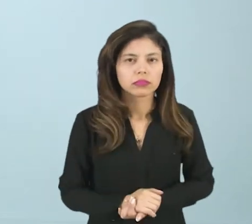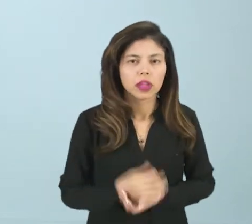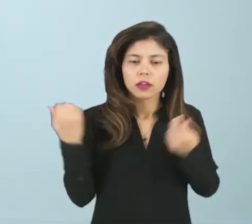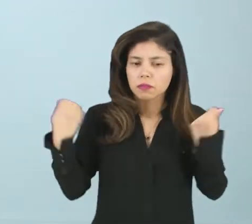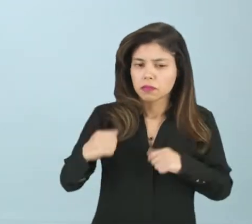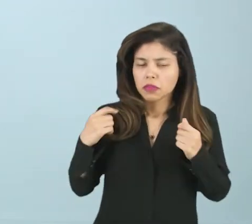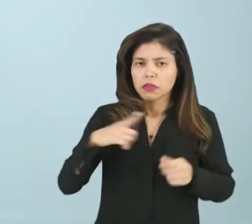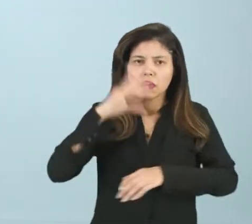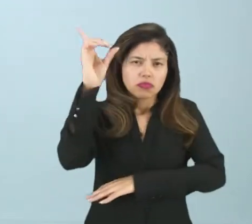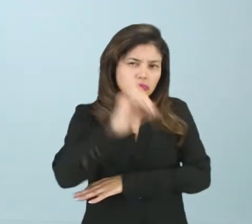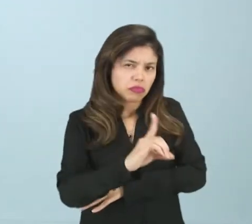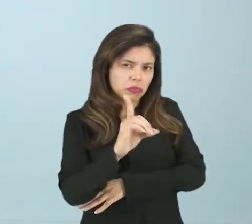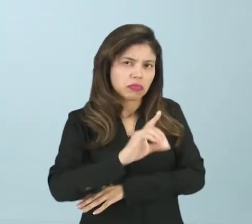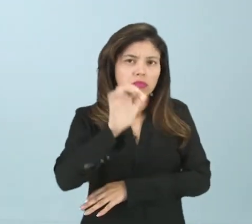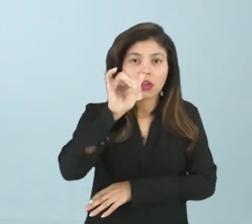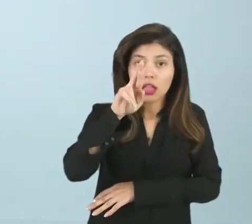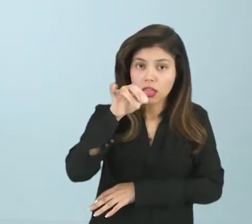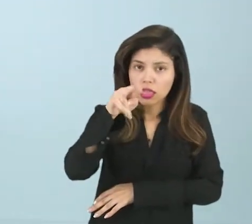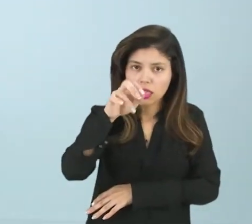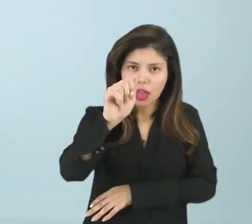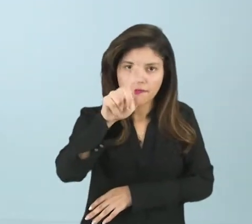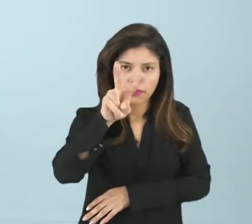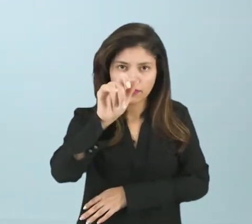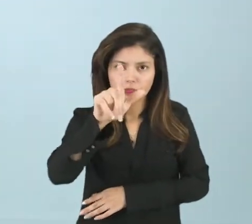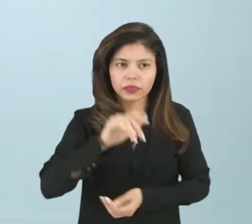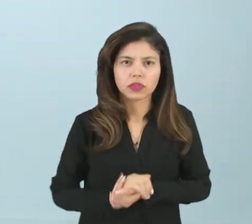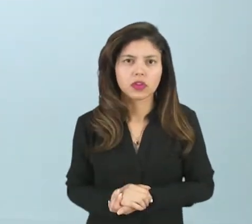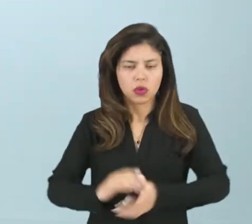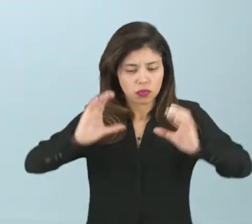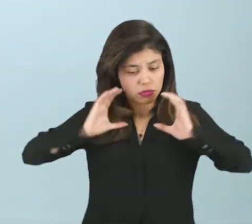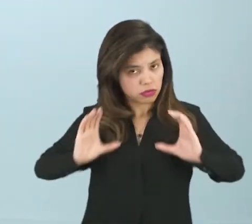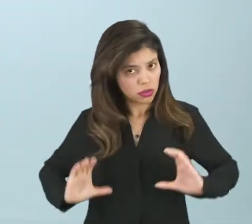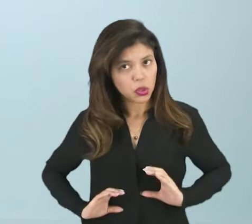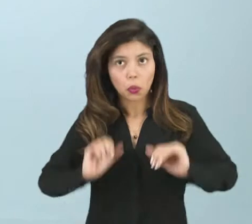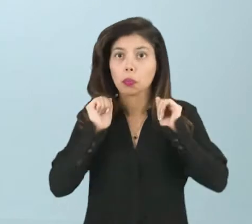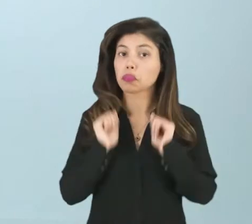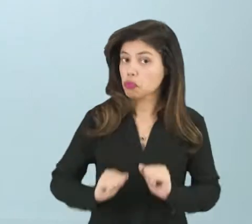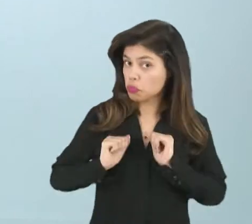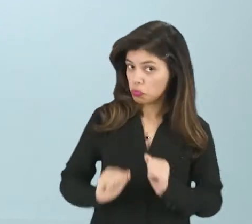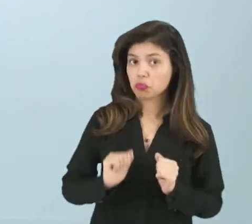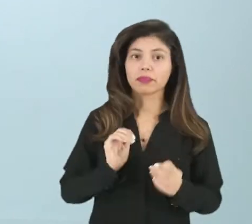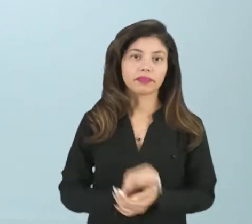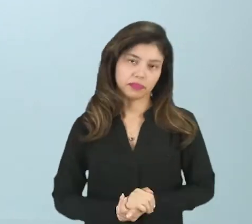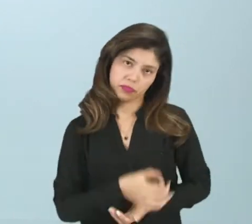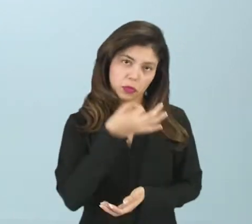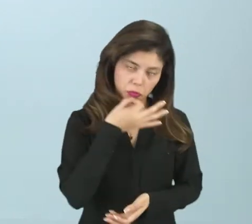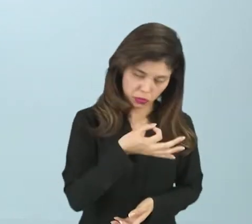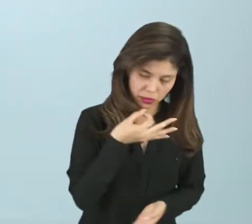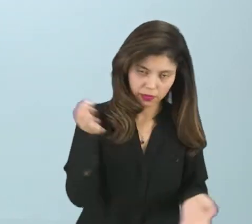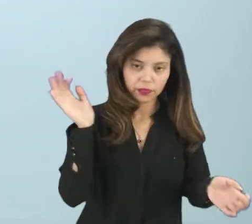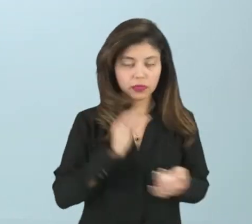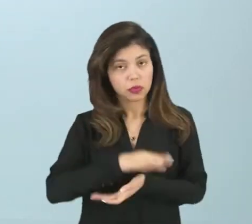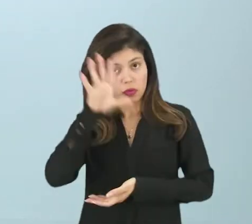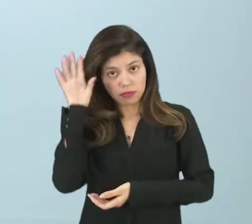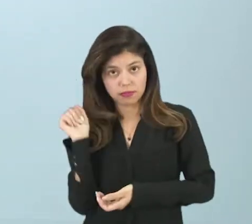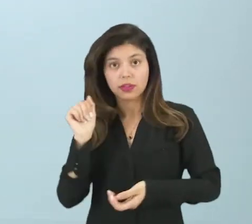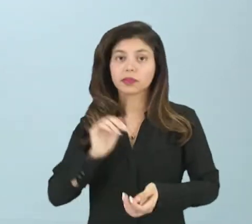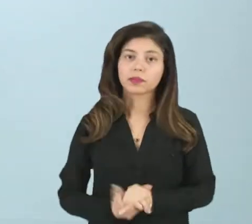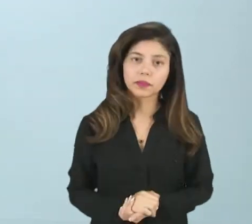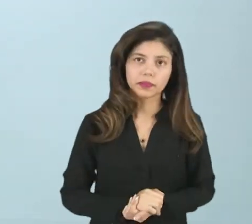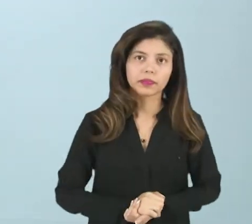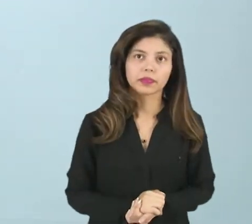deveriam ser direitos alienáveis, ou seja, o cidadão poderia optar, poderia ser ouvido,